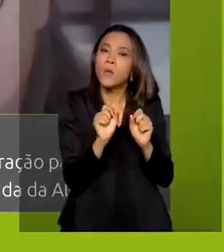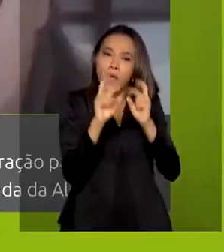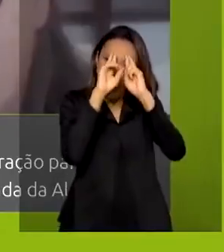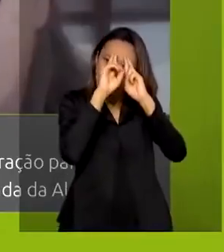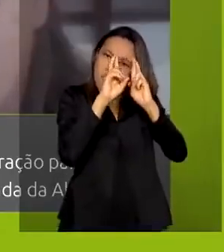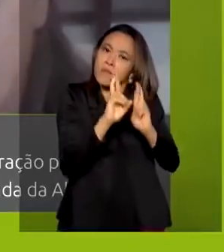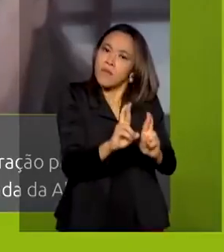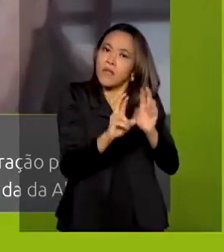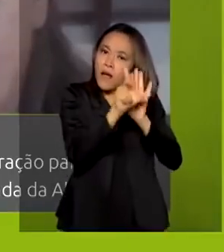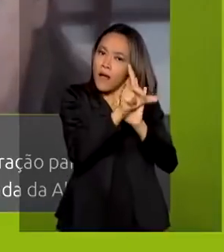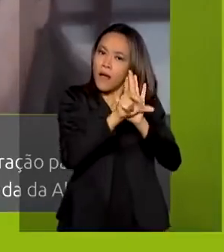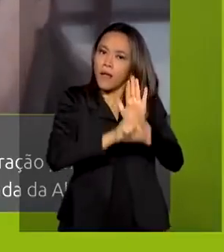legislação ambiental. Obrigado. Obrigado.